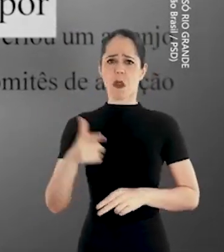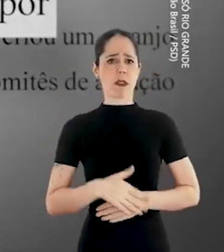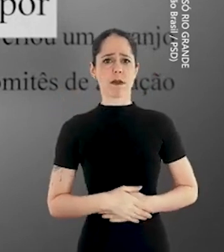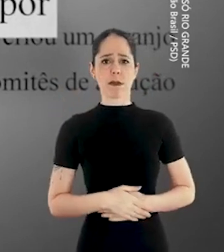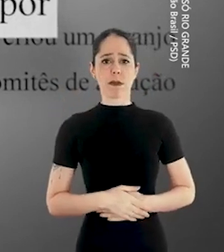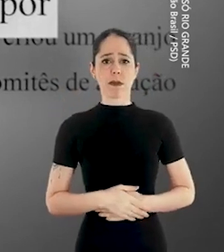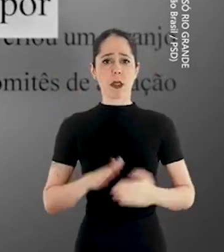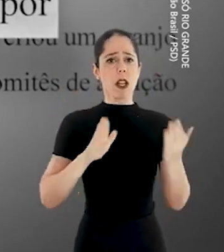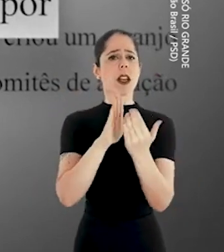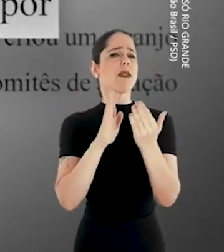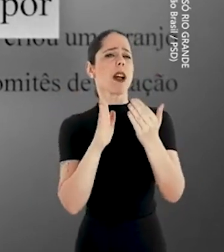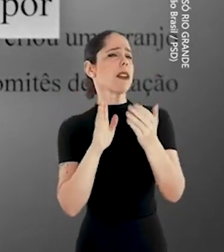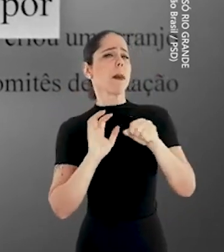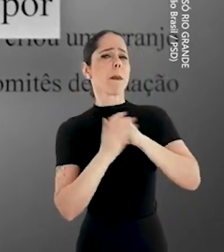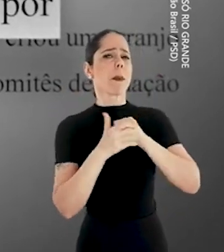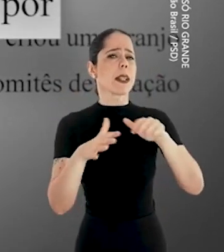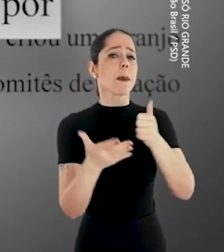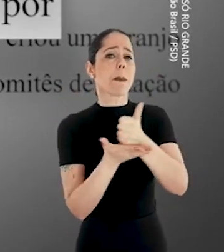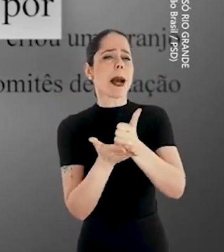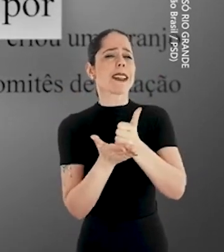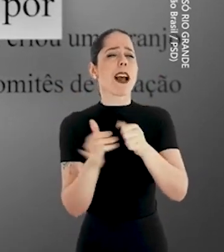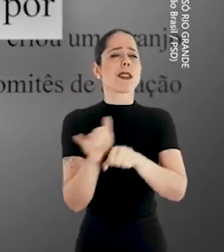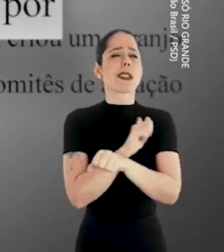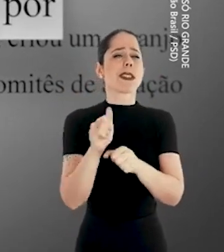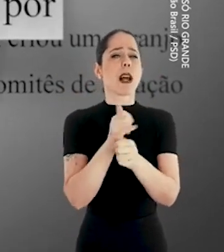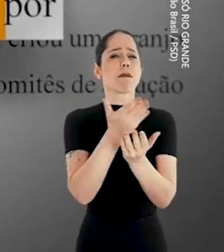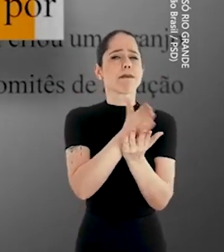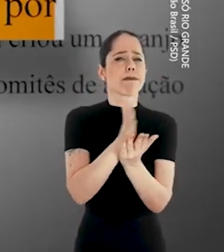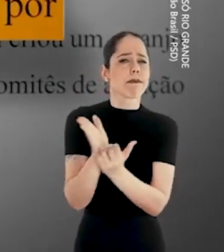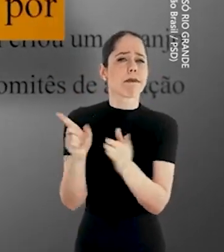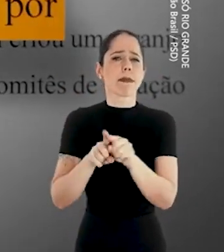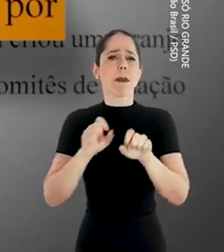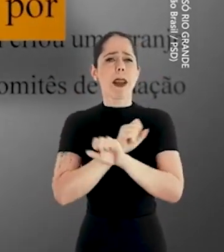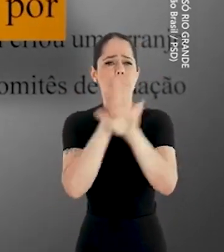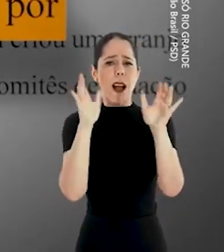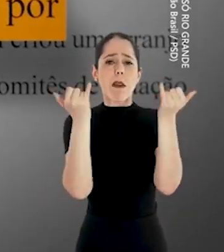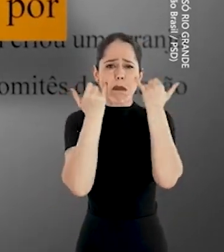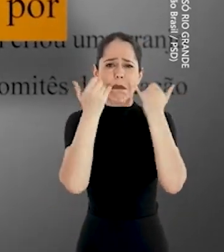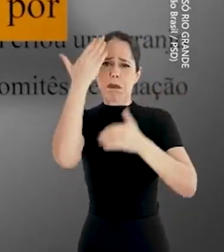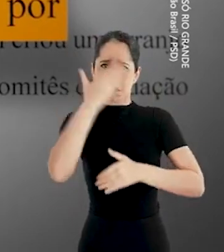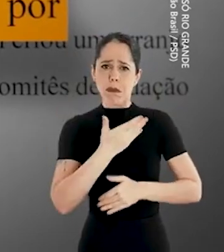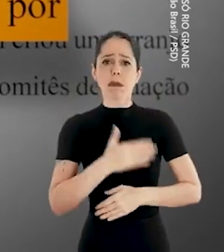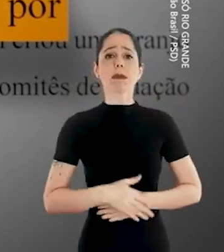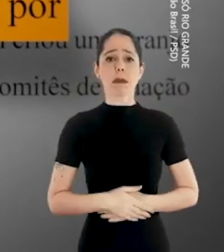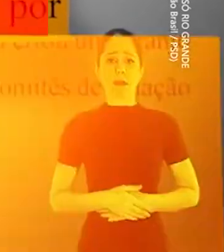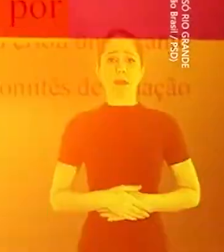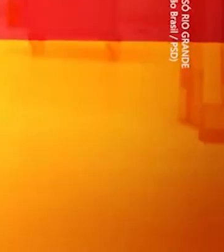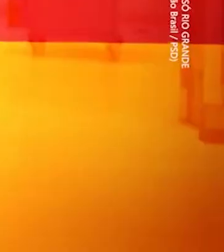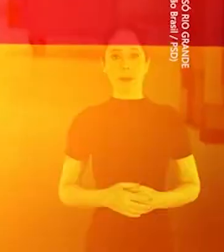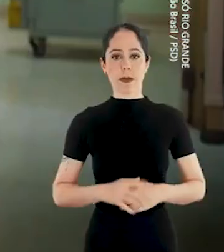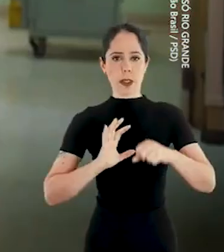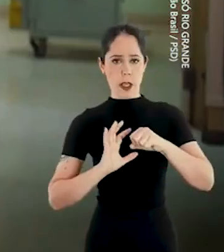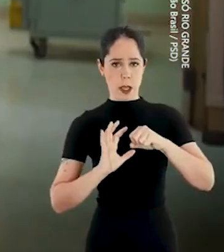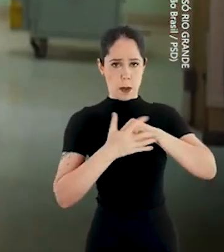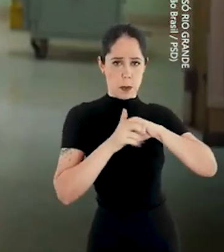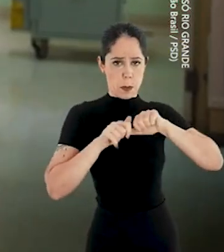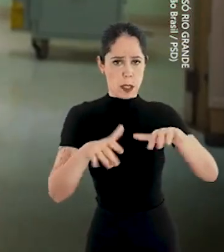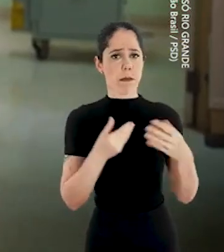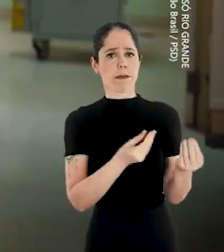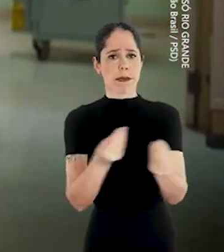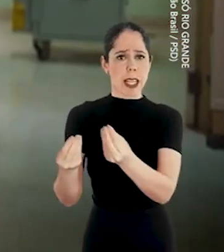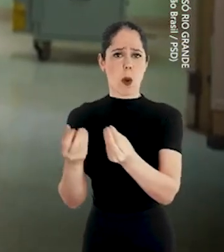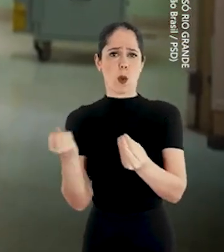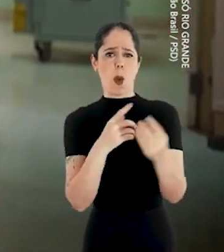O enfrentamento à pandemia foi baseado em uma estratégia abrangente, clara e informada por evidências. A pandemia